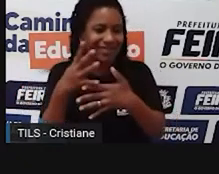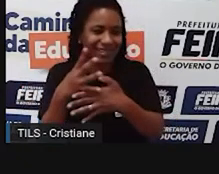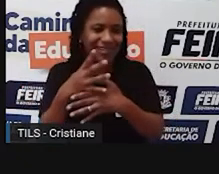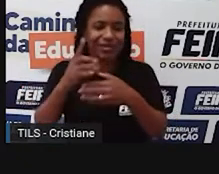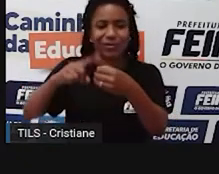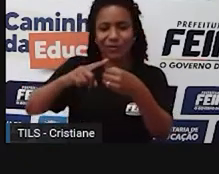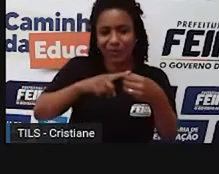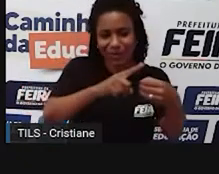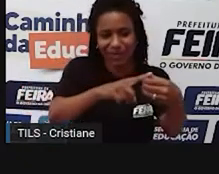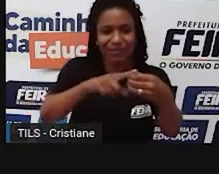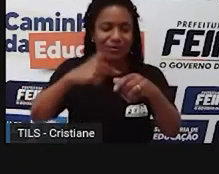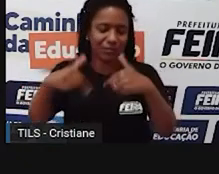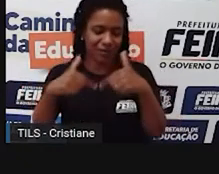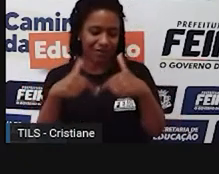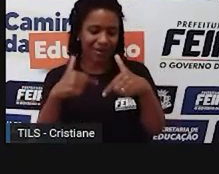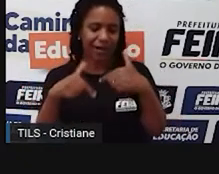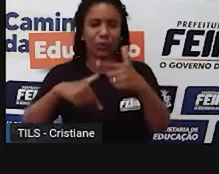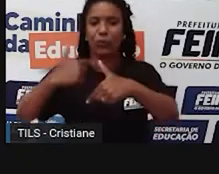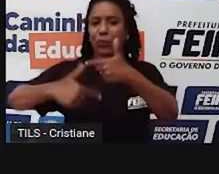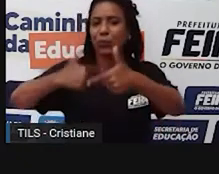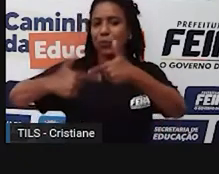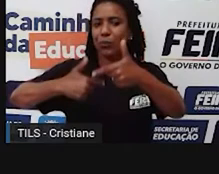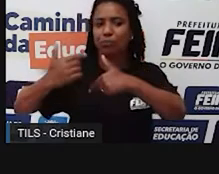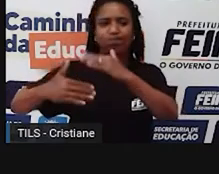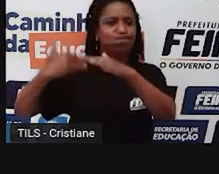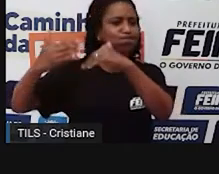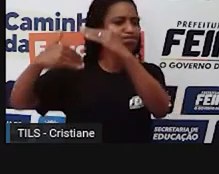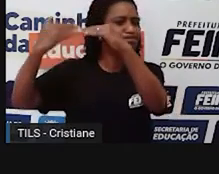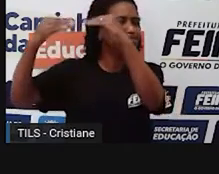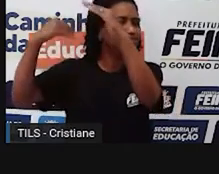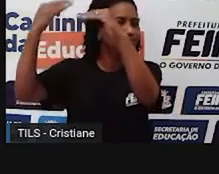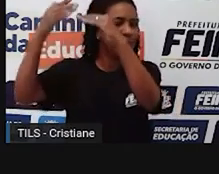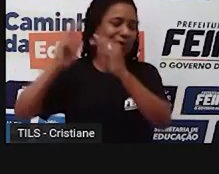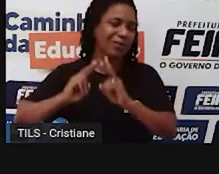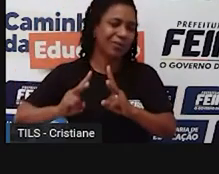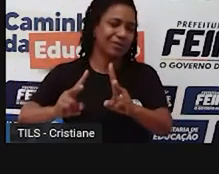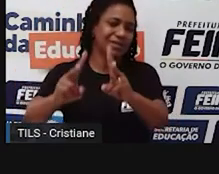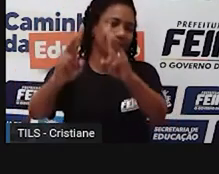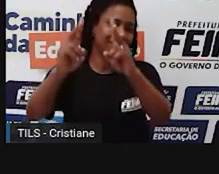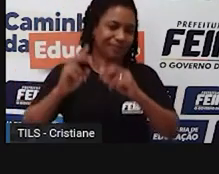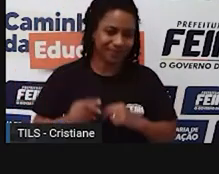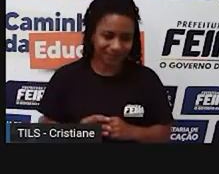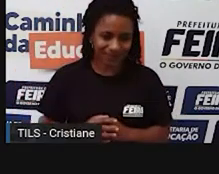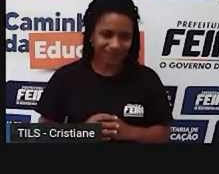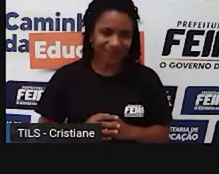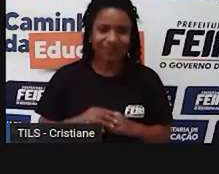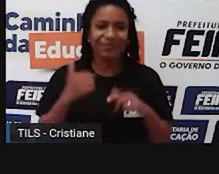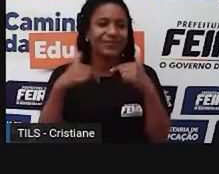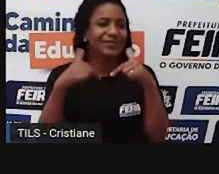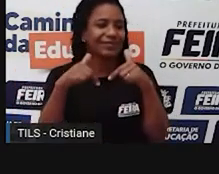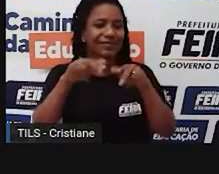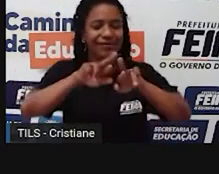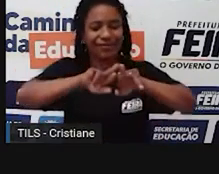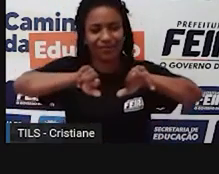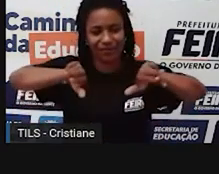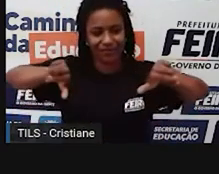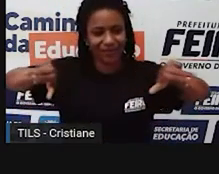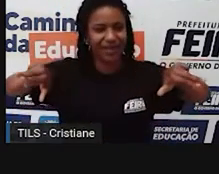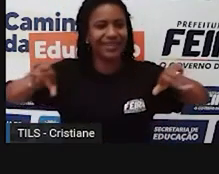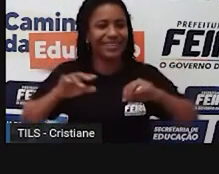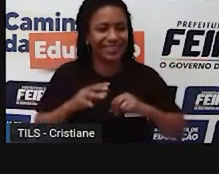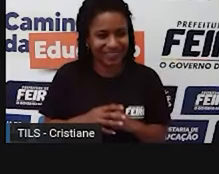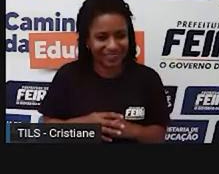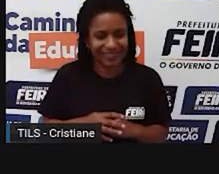elas estão instaladas, funcionando. São elas que proporcionam os mais diversos tipos de serviços que a gente precisa, né?